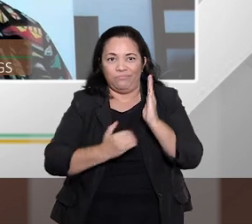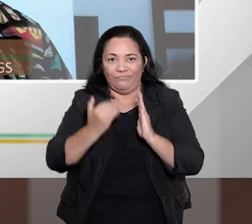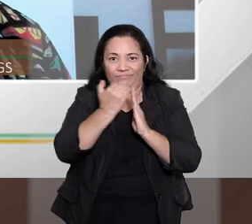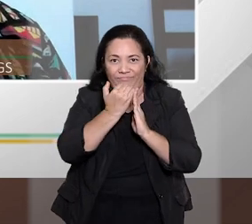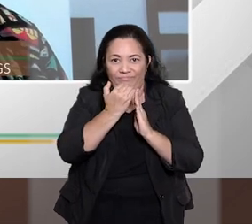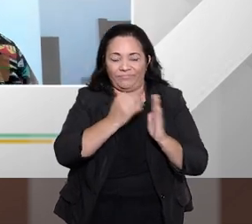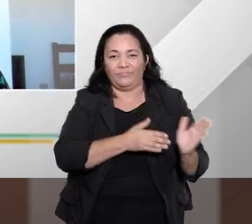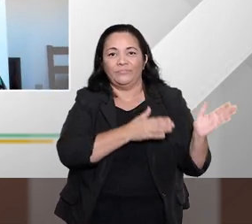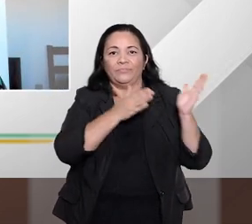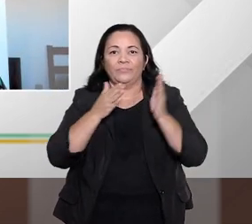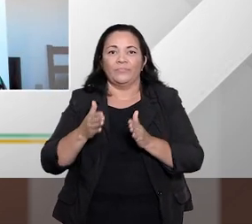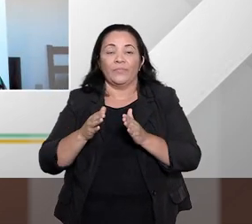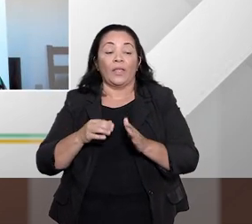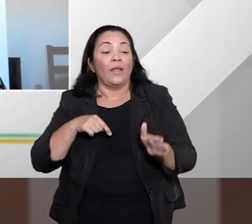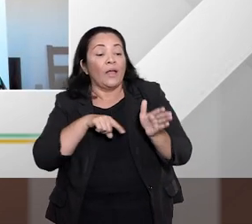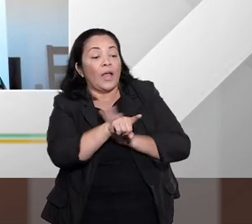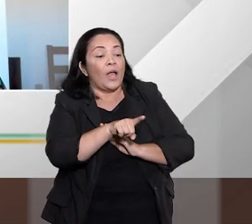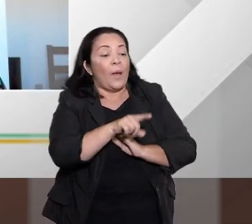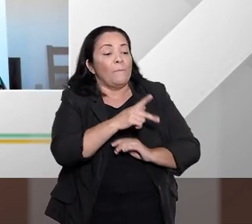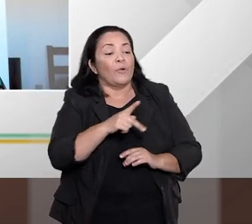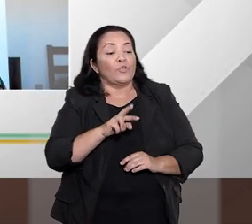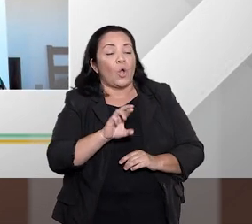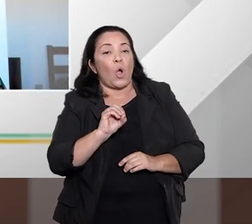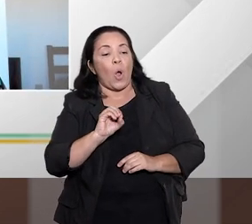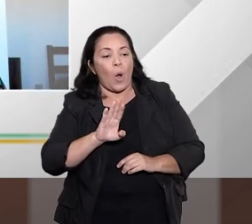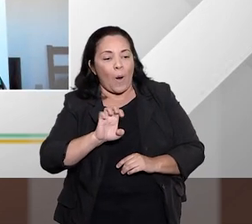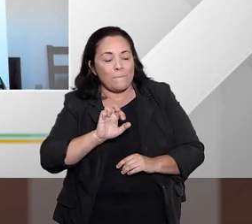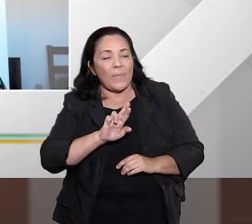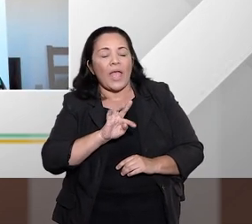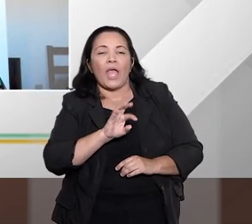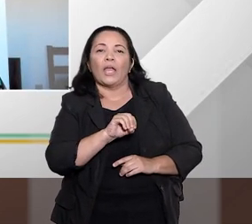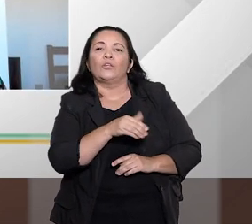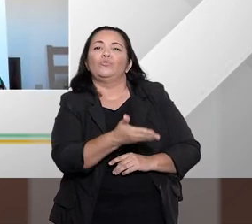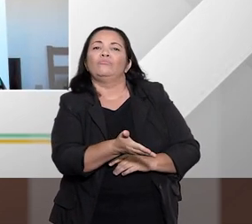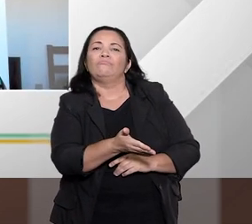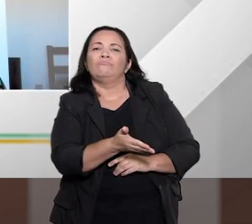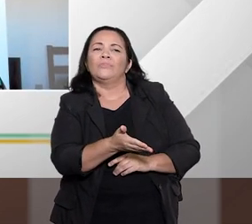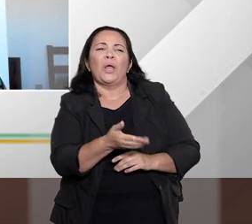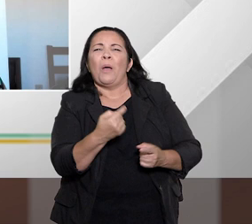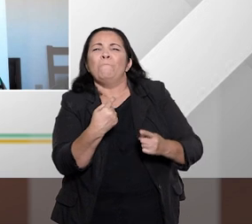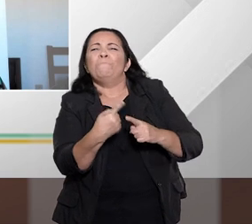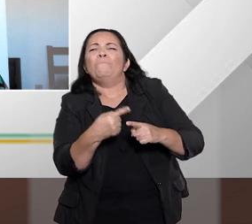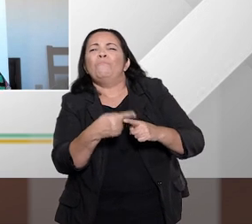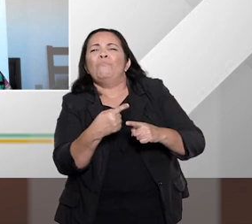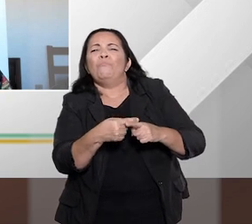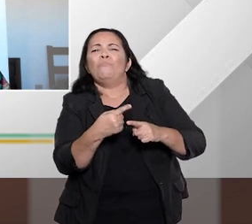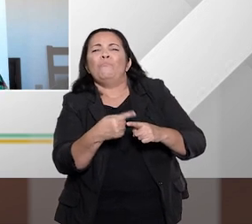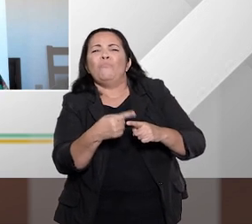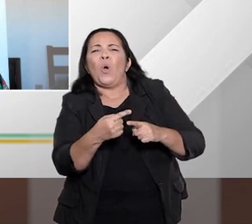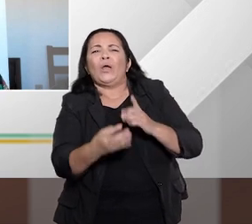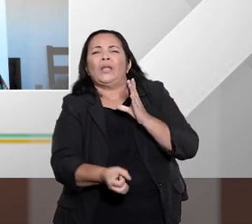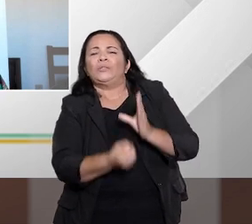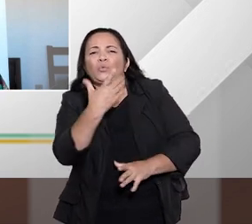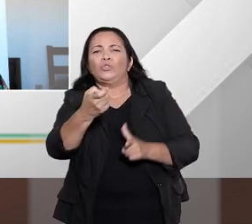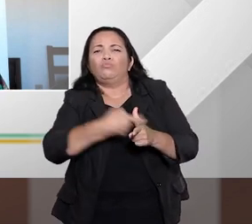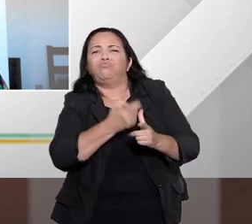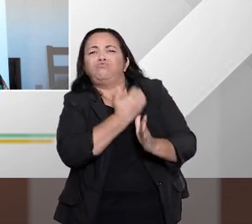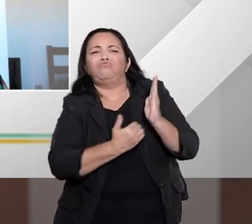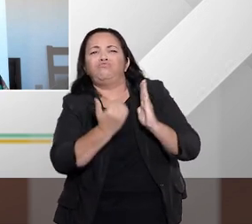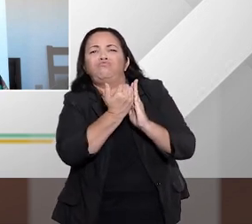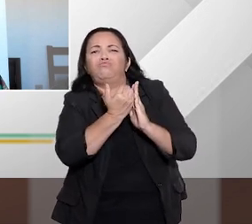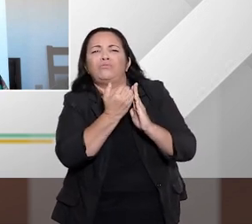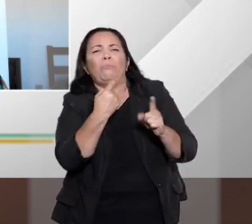Professor Alberto, agora quais seriam, então, os principais fatores que resultam no superendividamento do